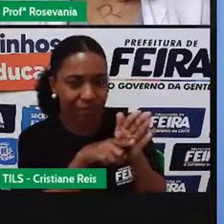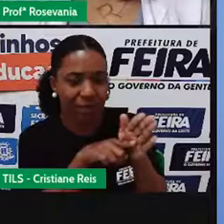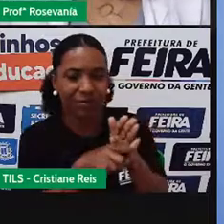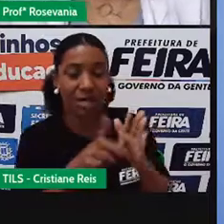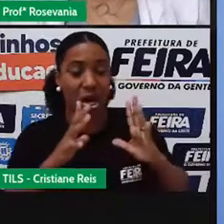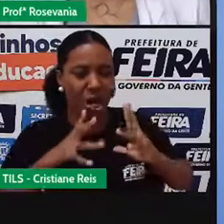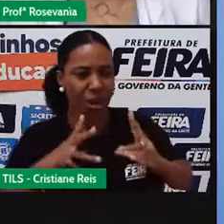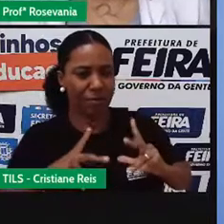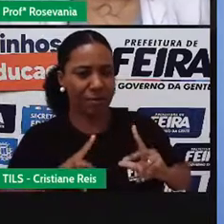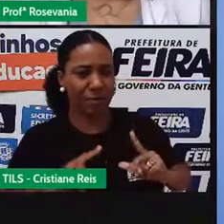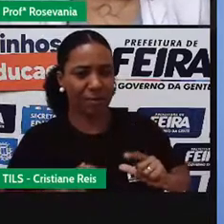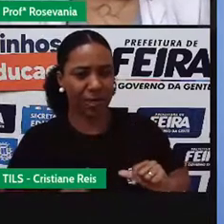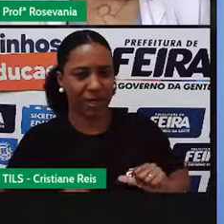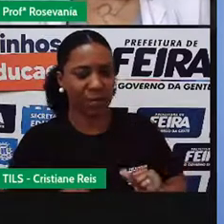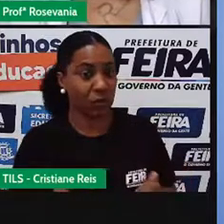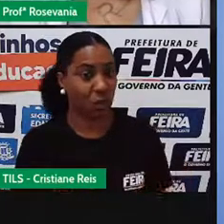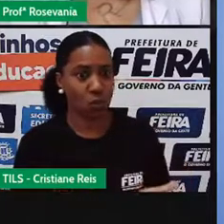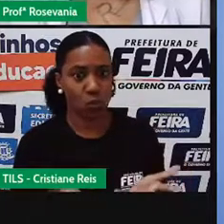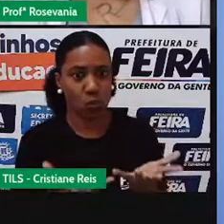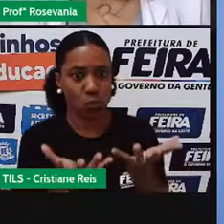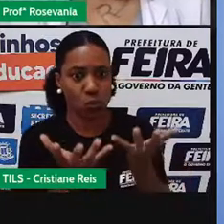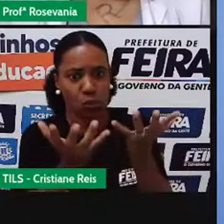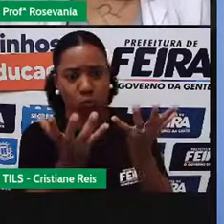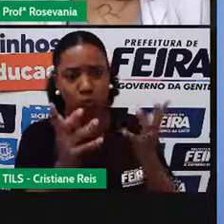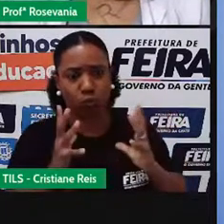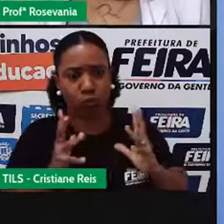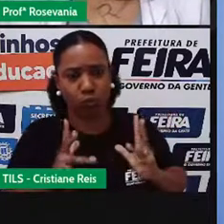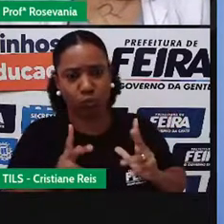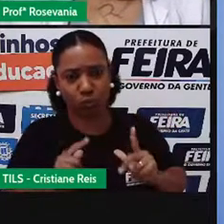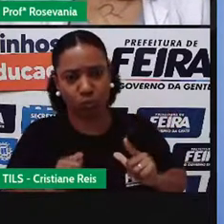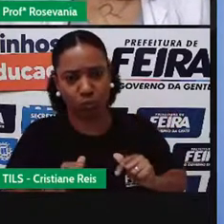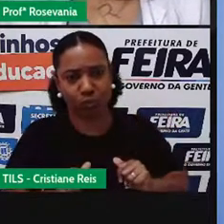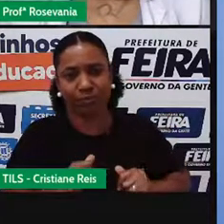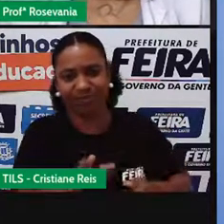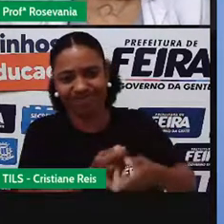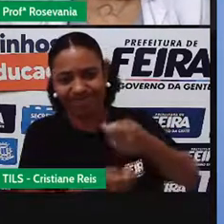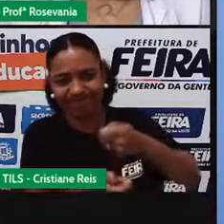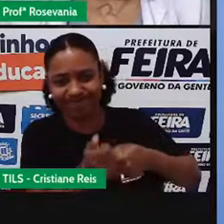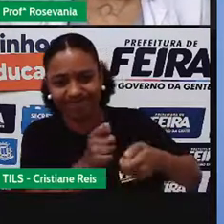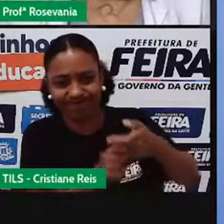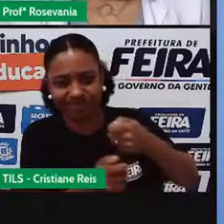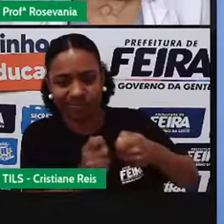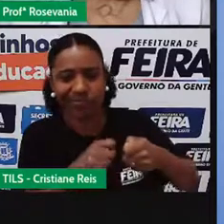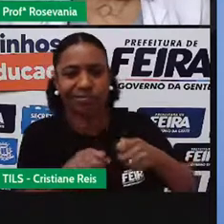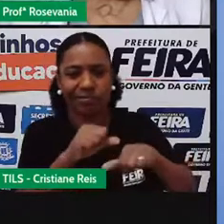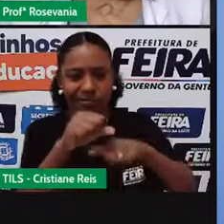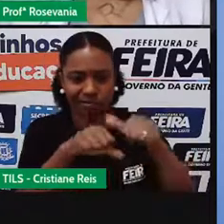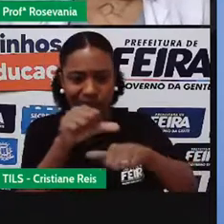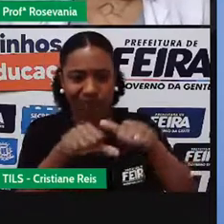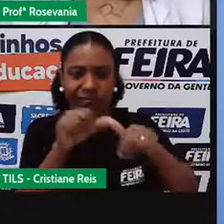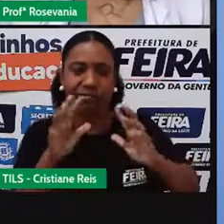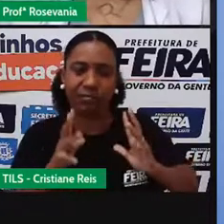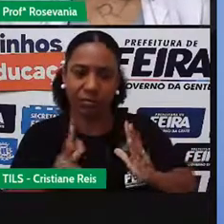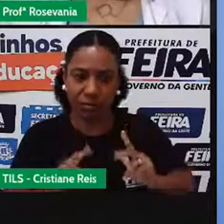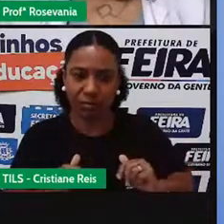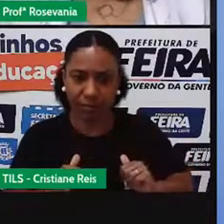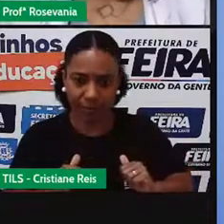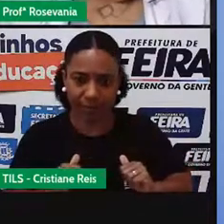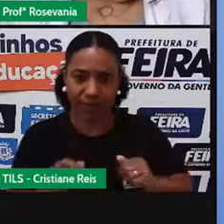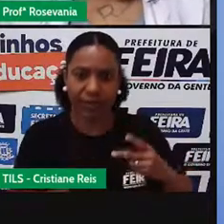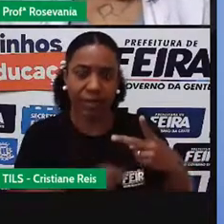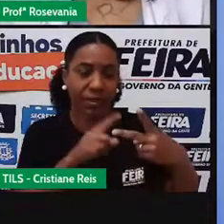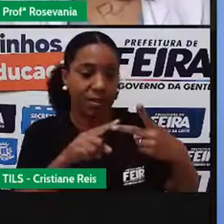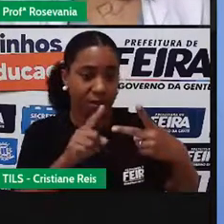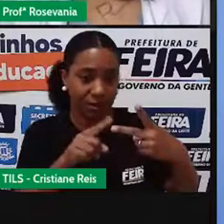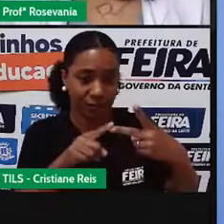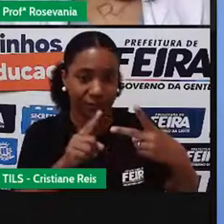dela, né, a revitalização dessa lagoa. A lagoa grande já passou por um processo de revitalização, mas, segundo informações,